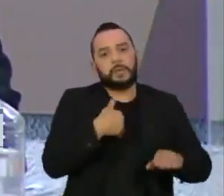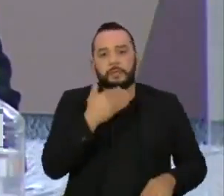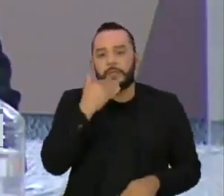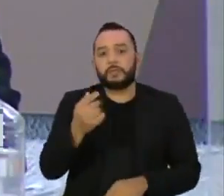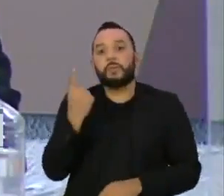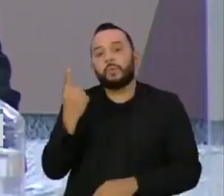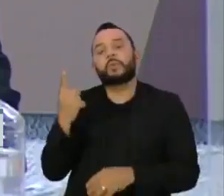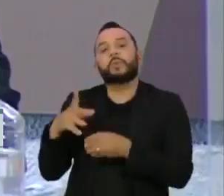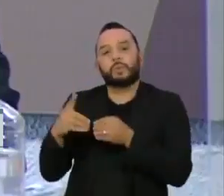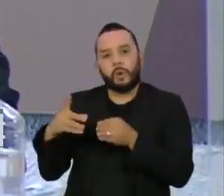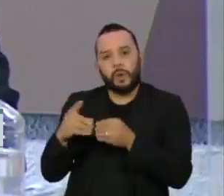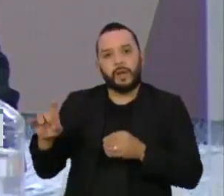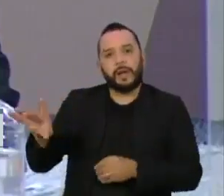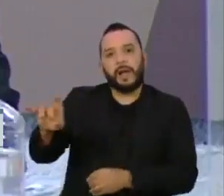um dólar por dose de propina.